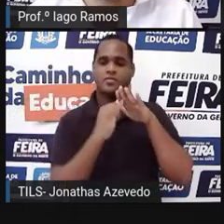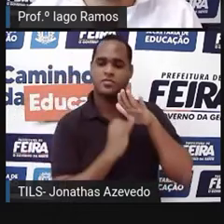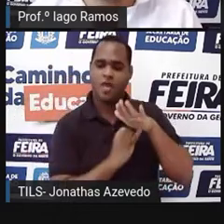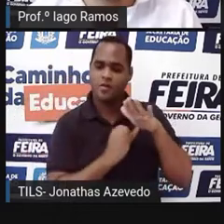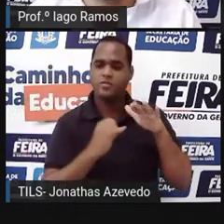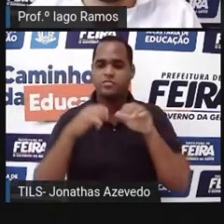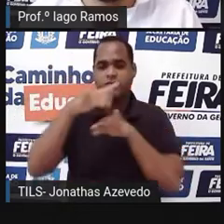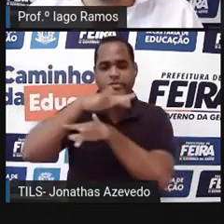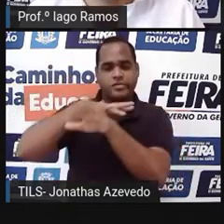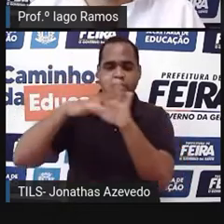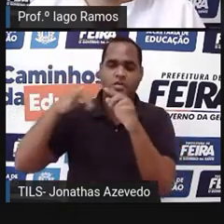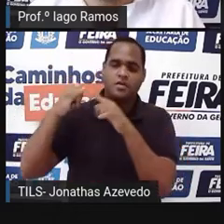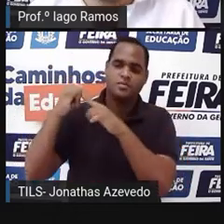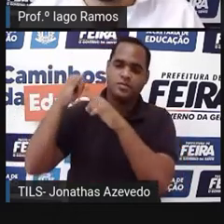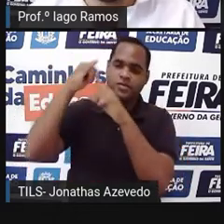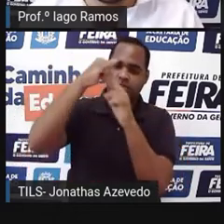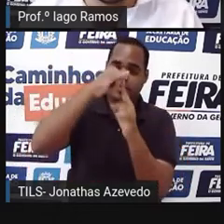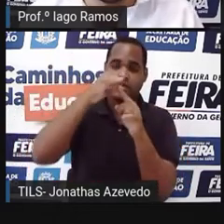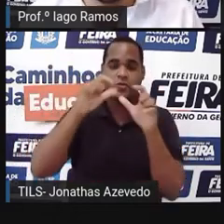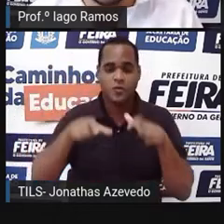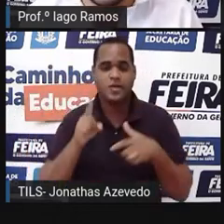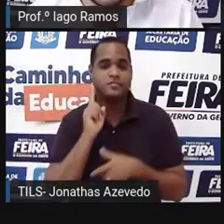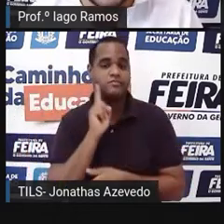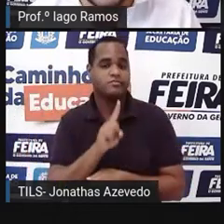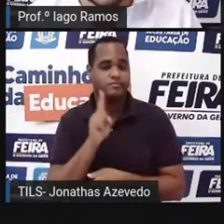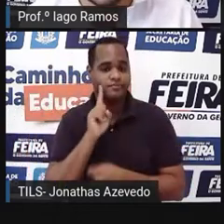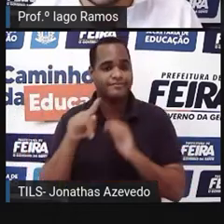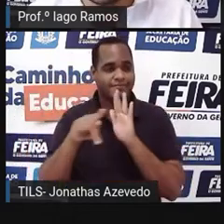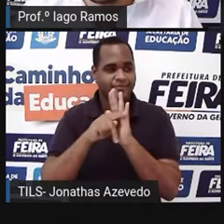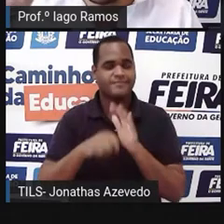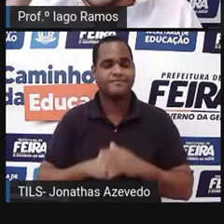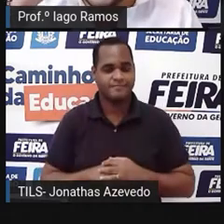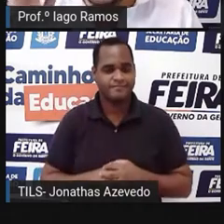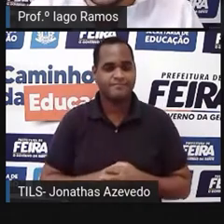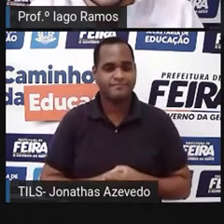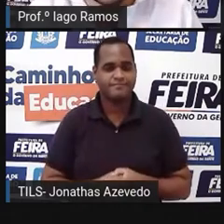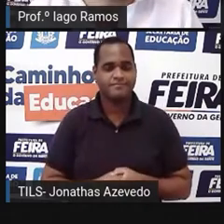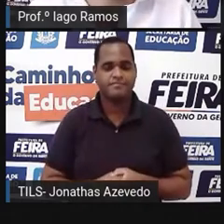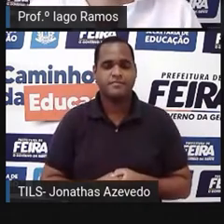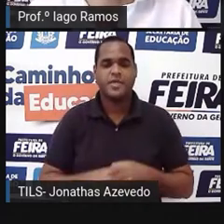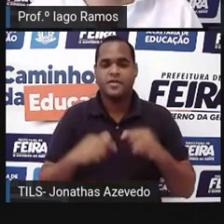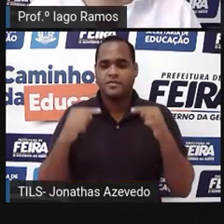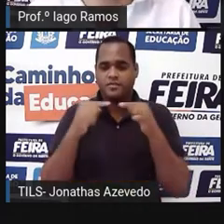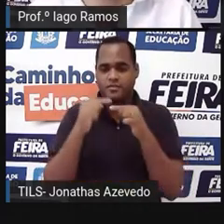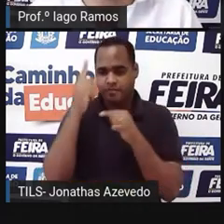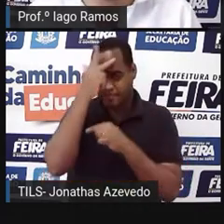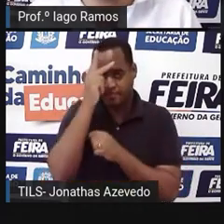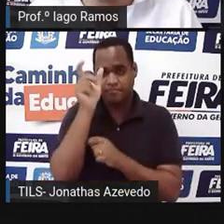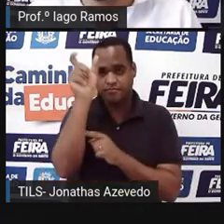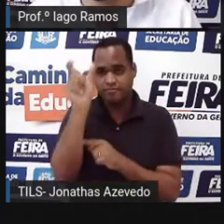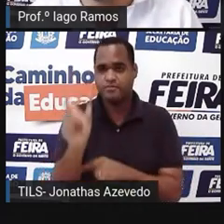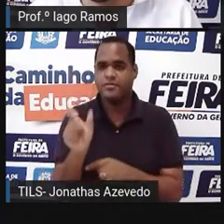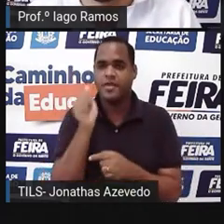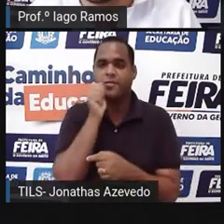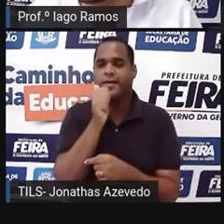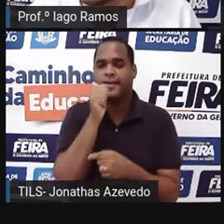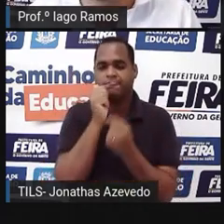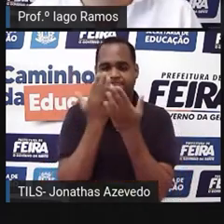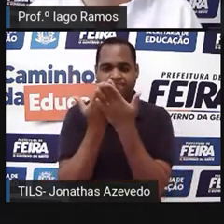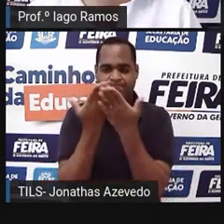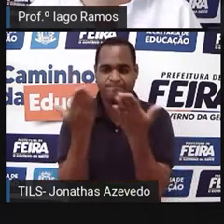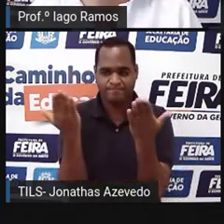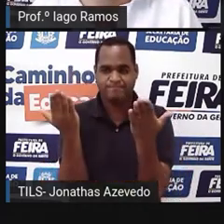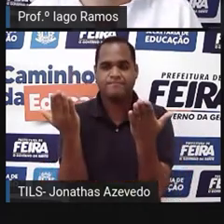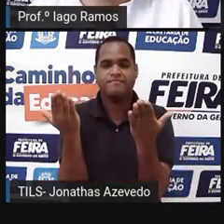aeroespacial dos Estados Unidos, tá? aquela pessoa ali chamada de Katherine Johnson,